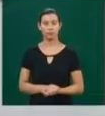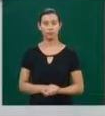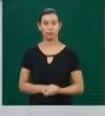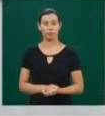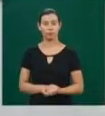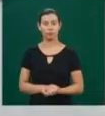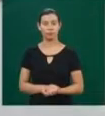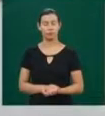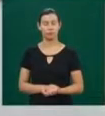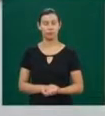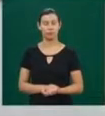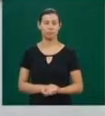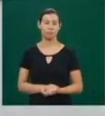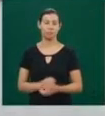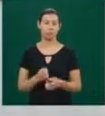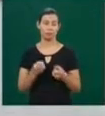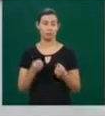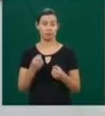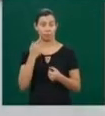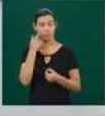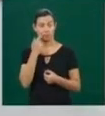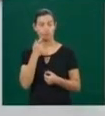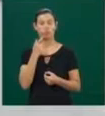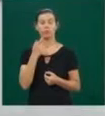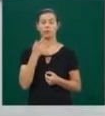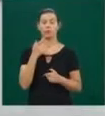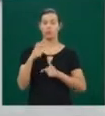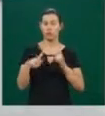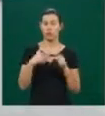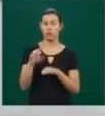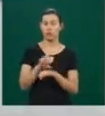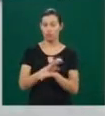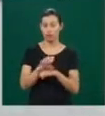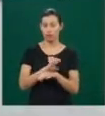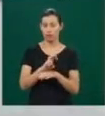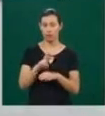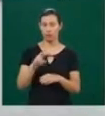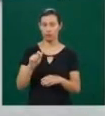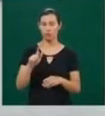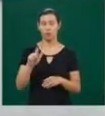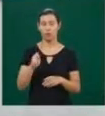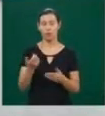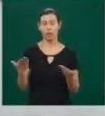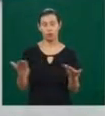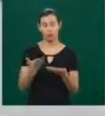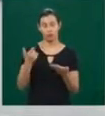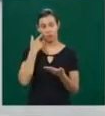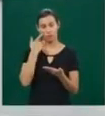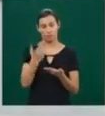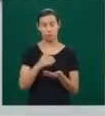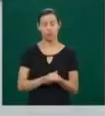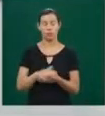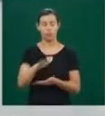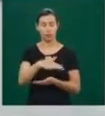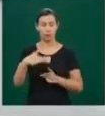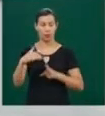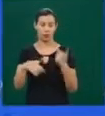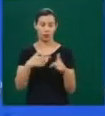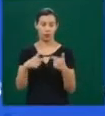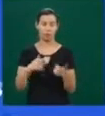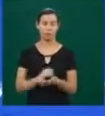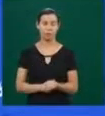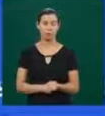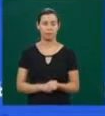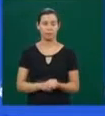E tem oportunidade de emprego e estágio em Uberlândia. São muitas vagas e algumas delas você confere agora no nosso quadro Mercado de Trabalho.